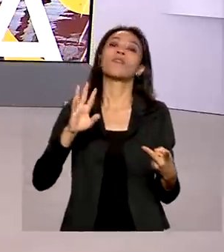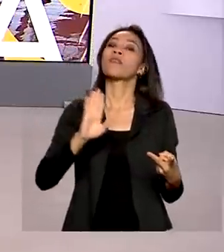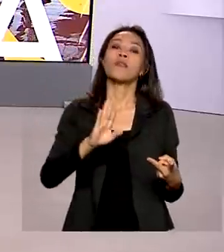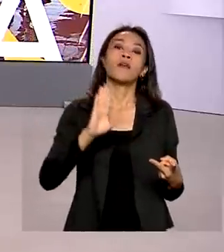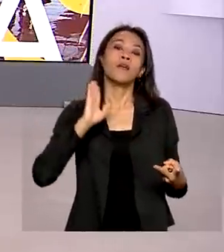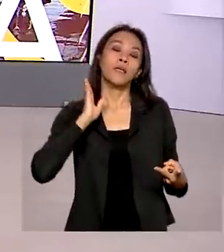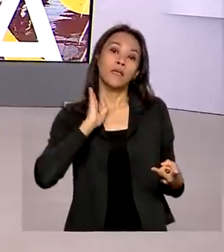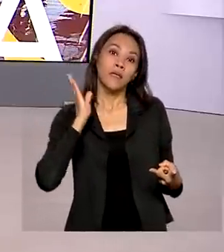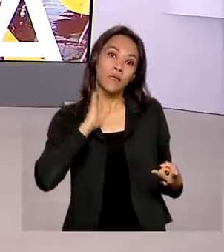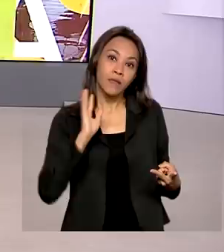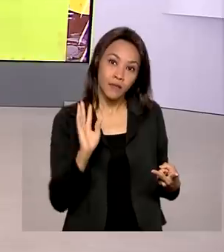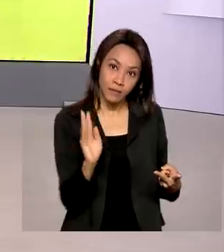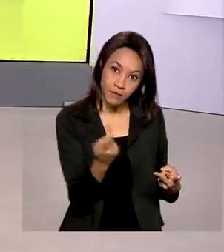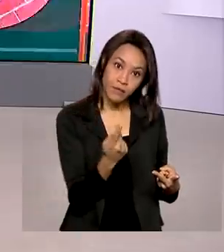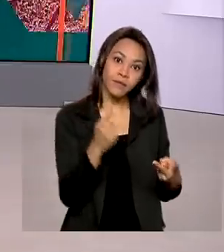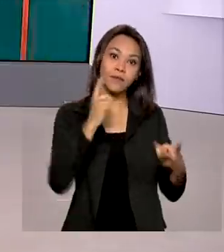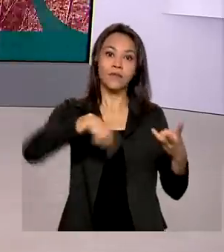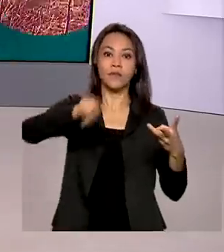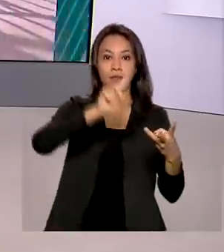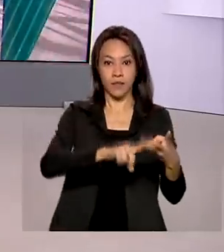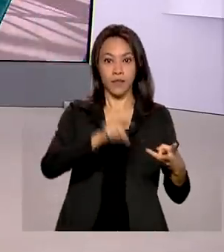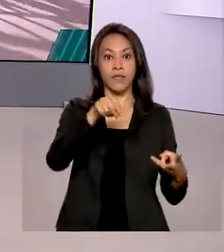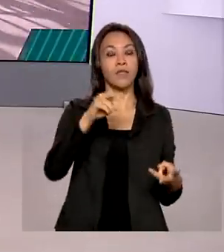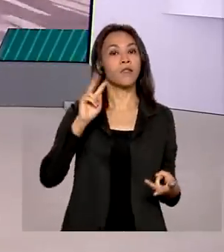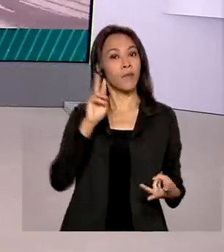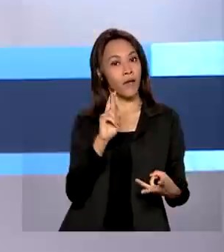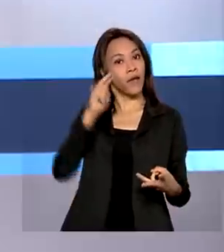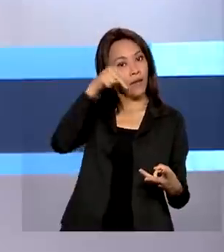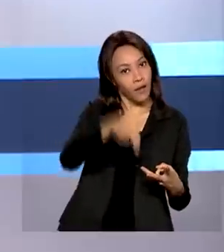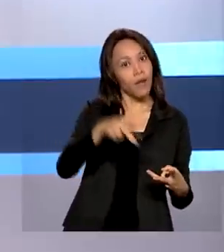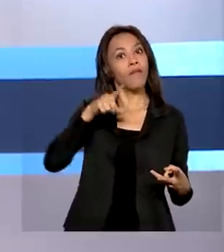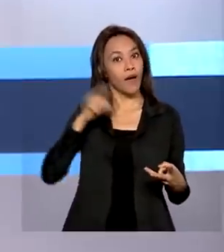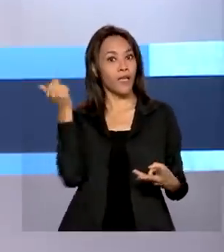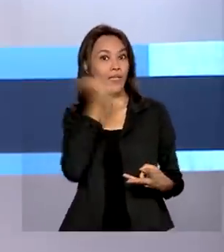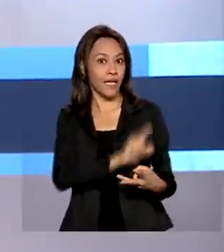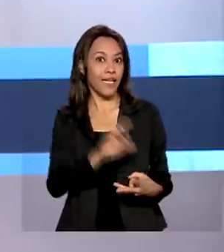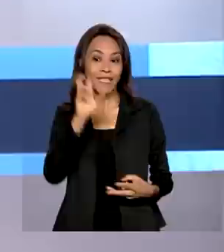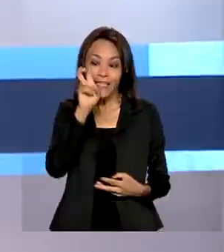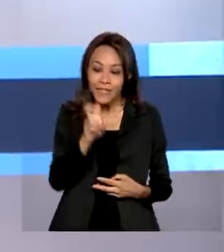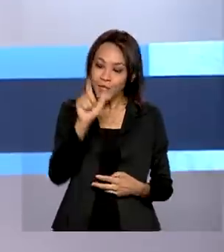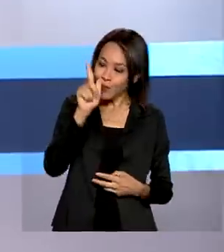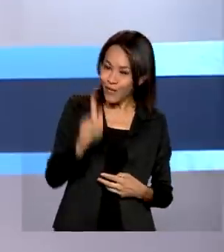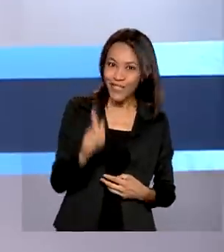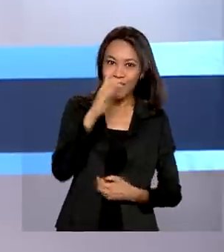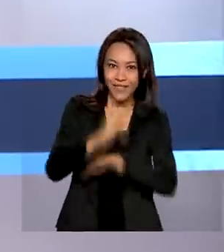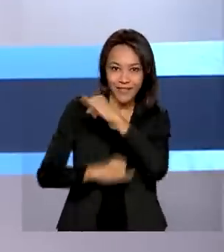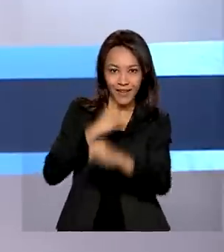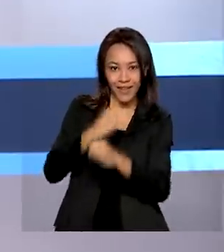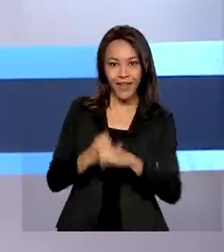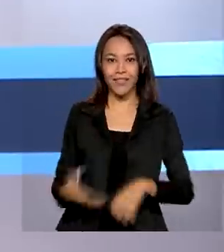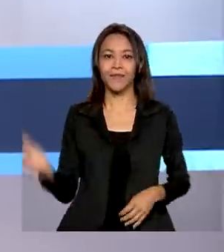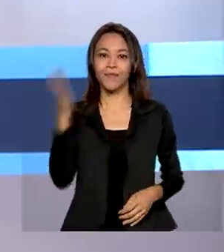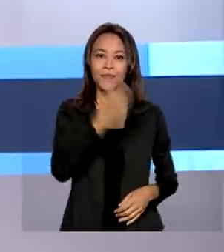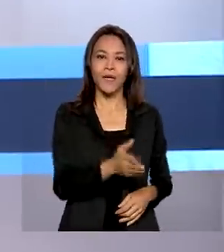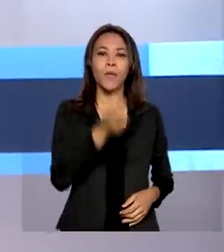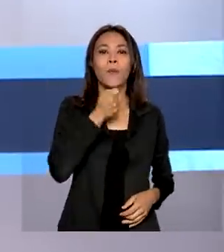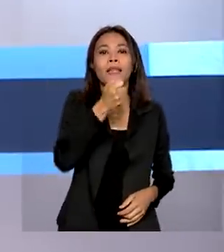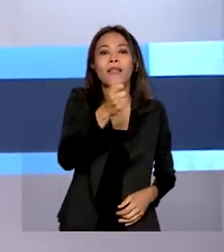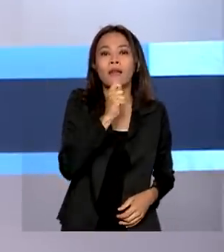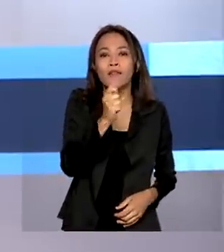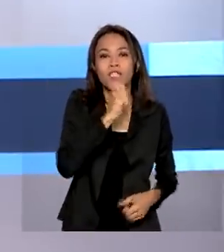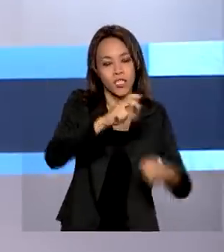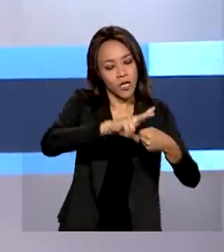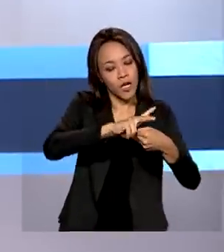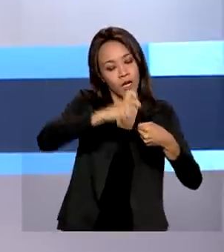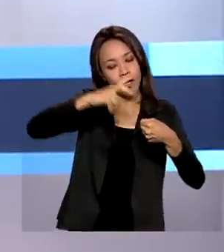no Rio Grande do Norte, já terão disponível o 5G. Em entrevista ao programa de rádio à voz do Brasil, o ministro das